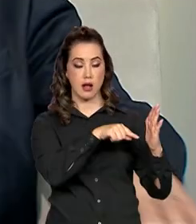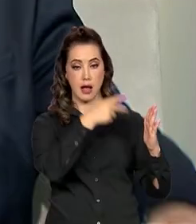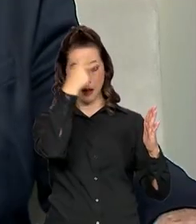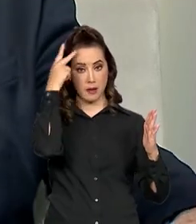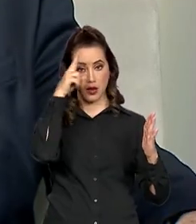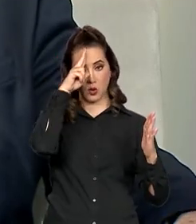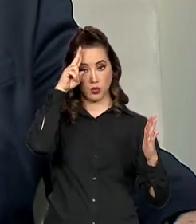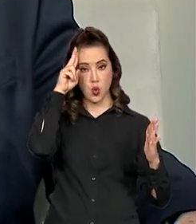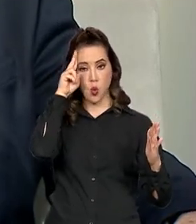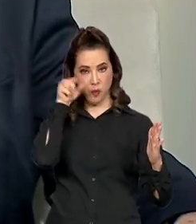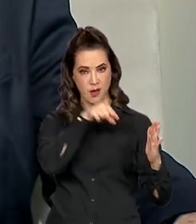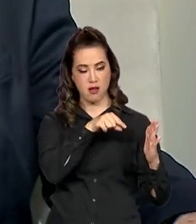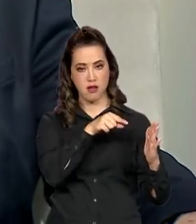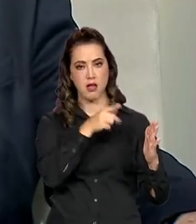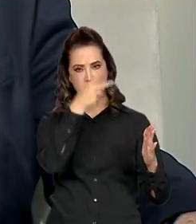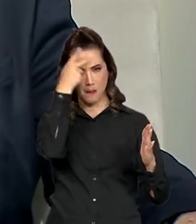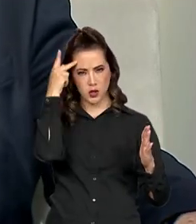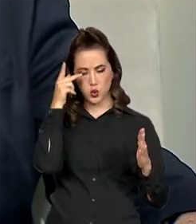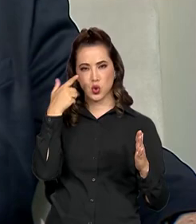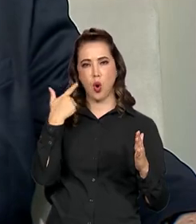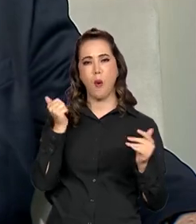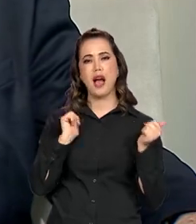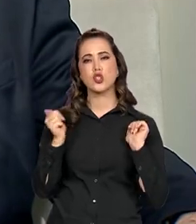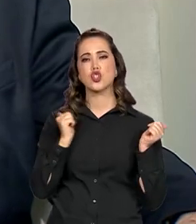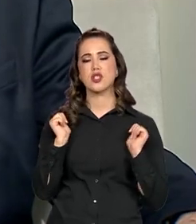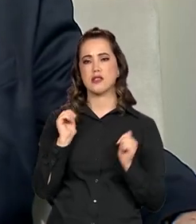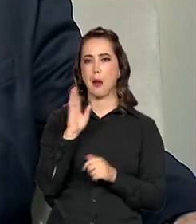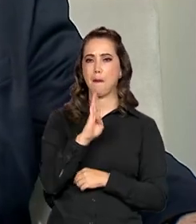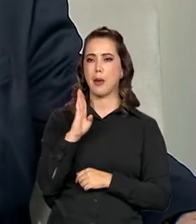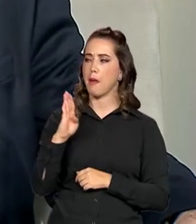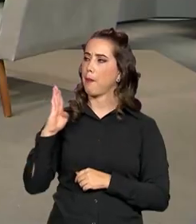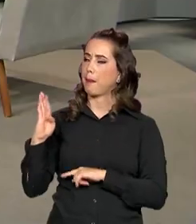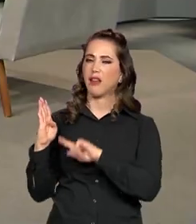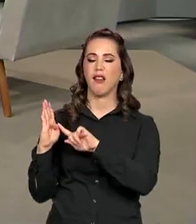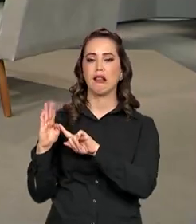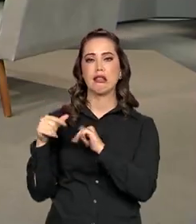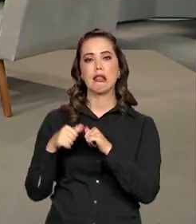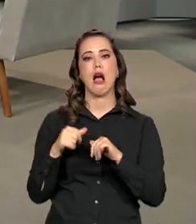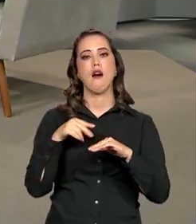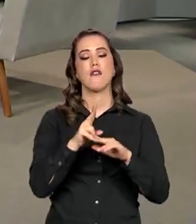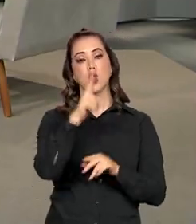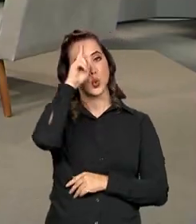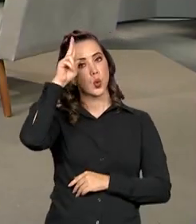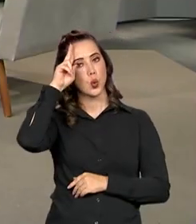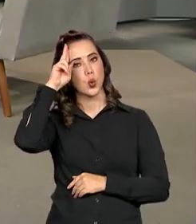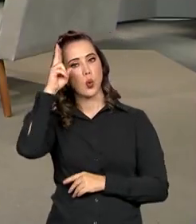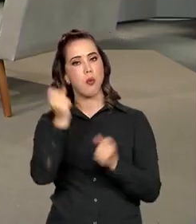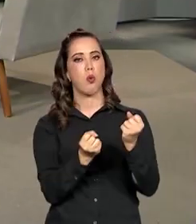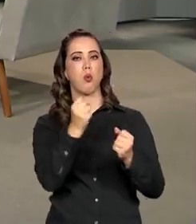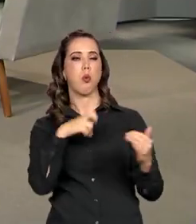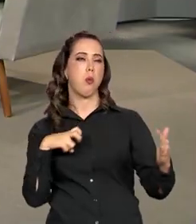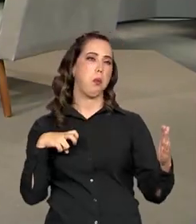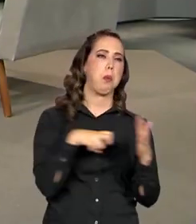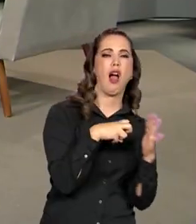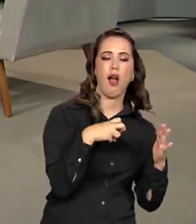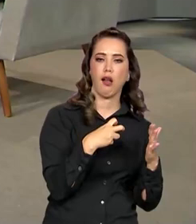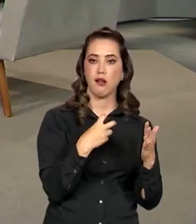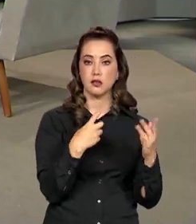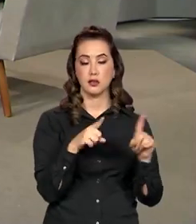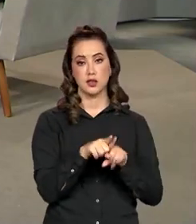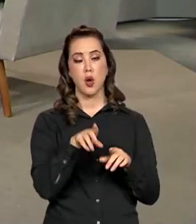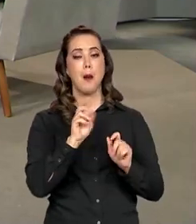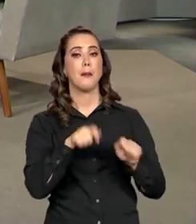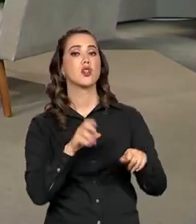motorista de aplicativo. O que aconteceu aqui lá? Seguramente, aquele motorista, aquele jovem, estava dirigindo ali a 14 horas